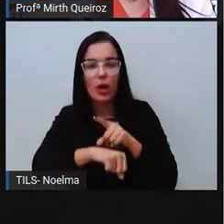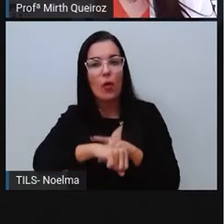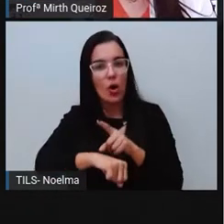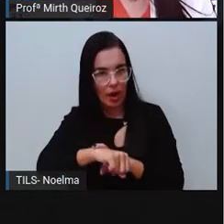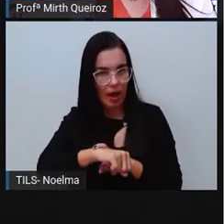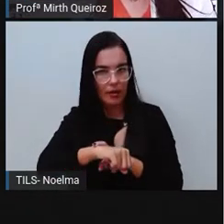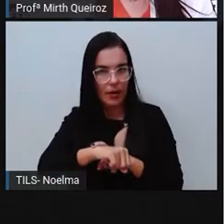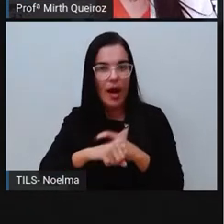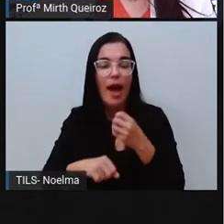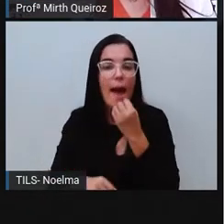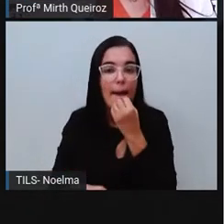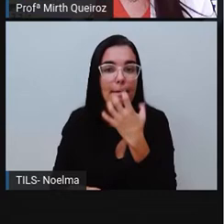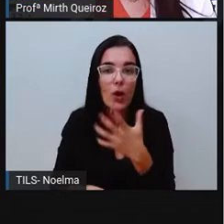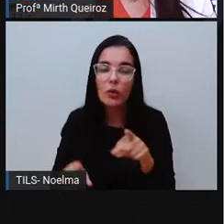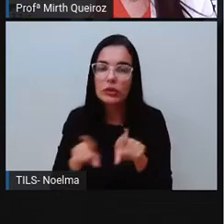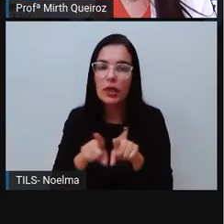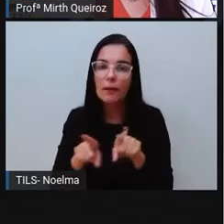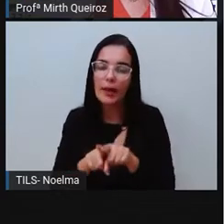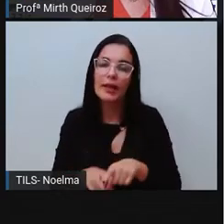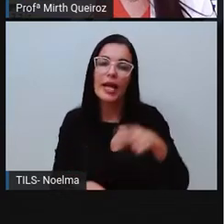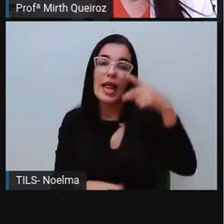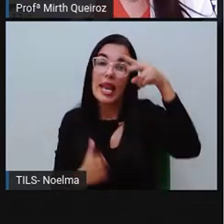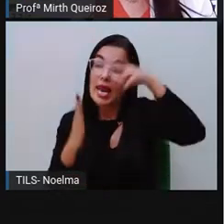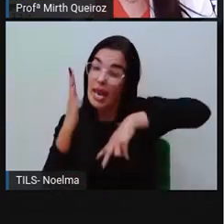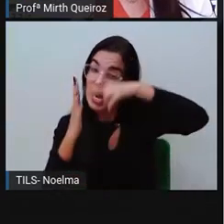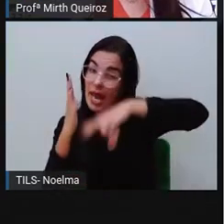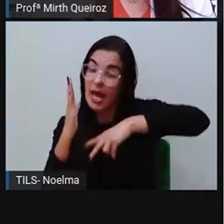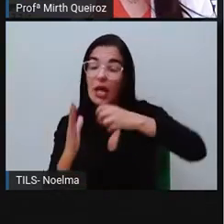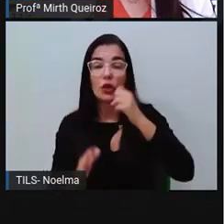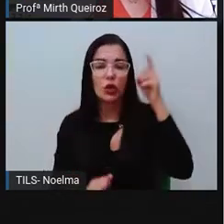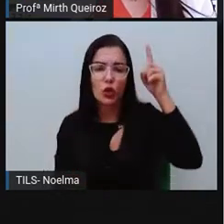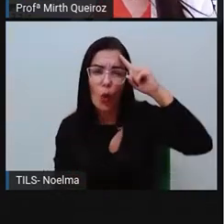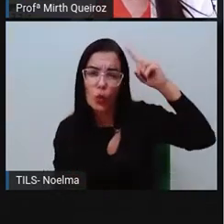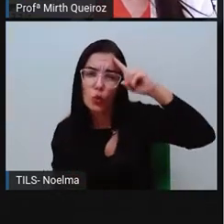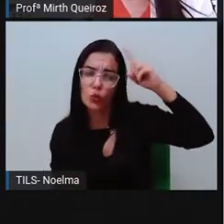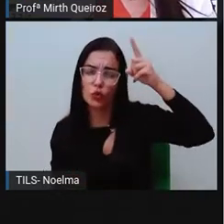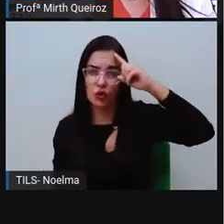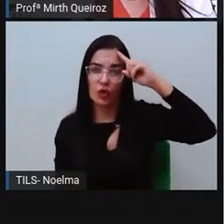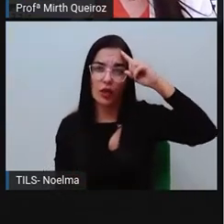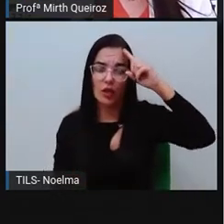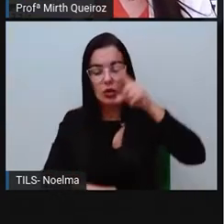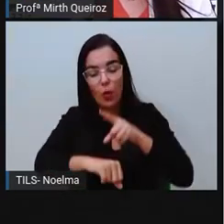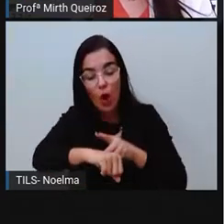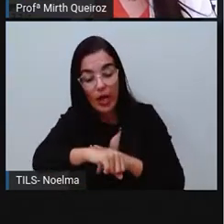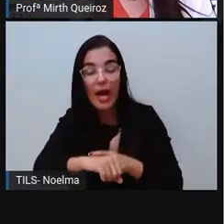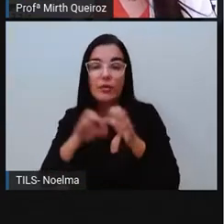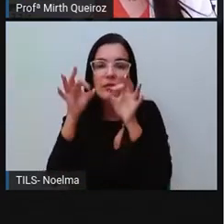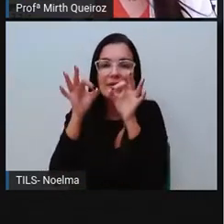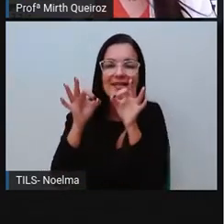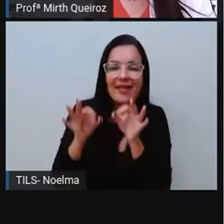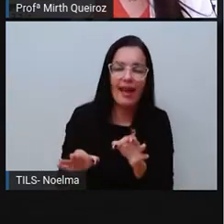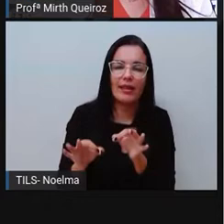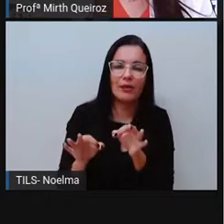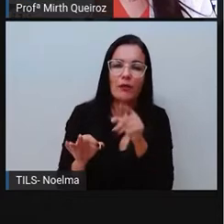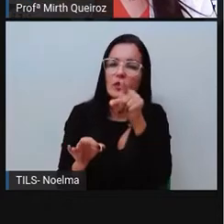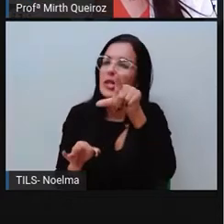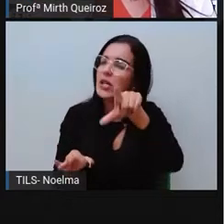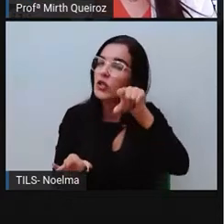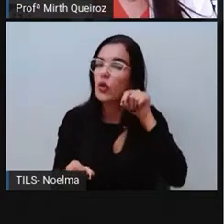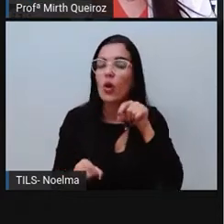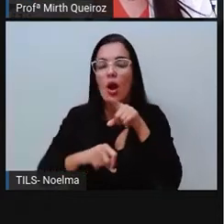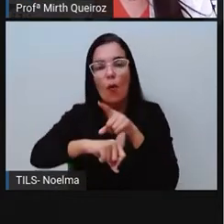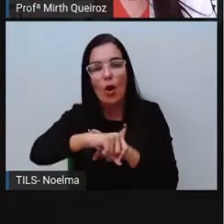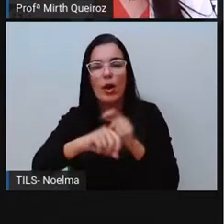os dias. É a primeira dica aí para você se tornar um bom leitor. Você estabelecer um horário do dia para que vocês